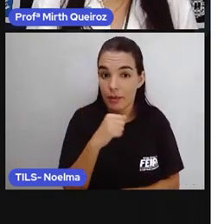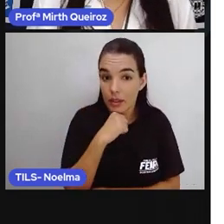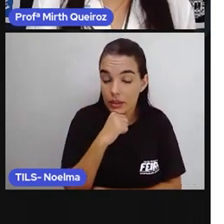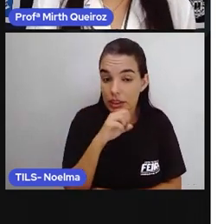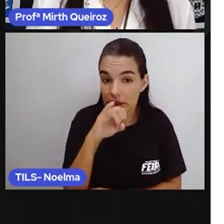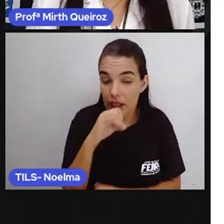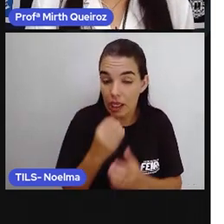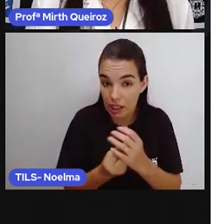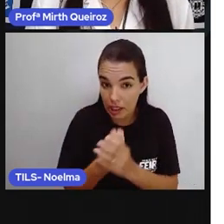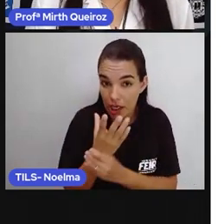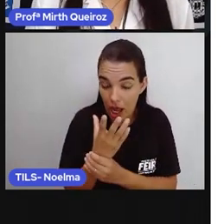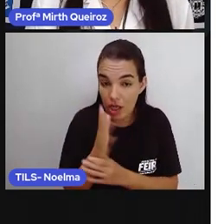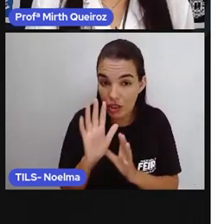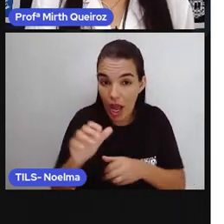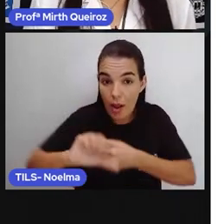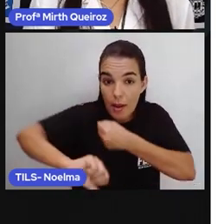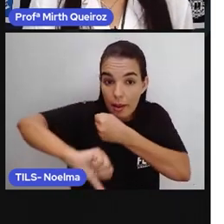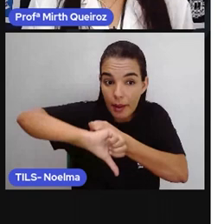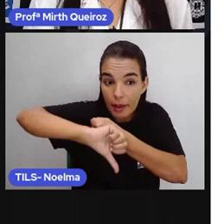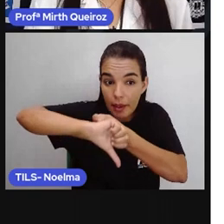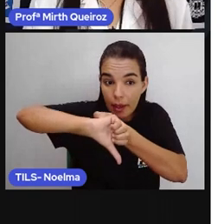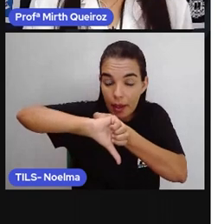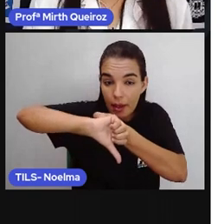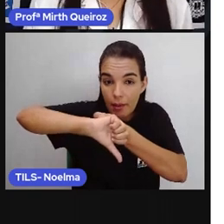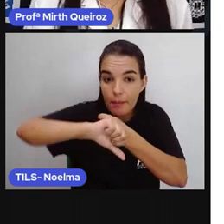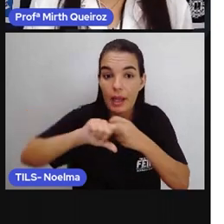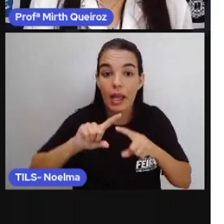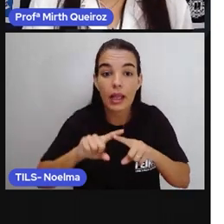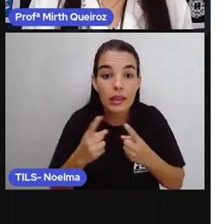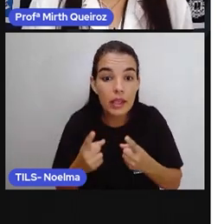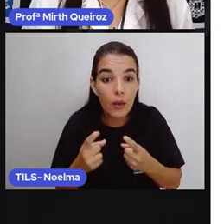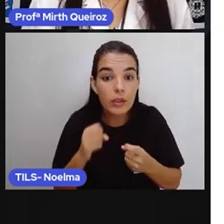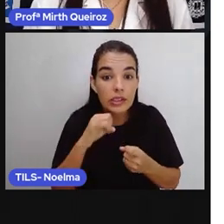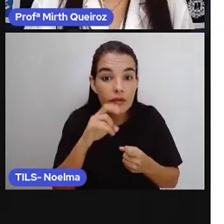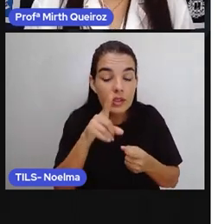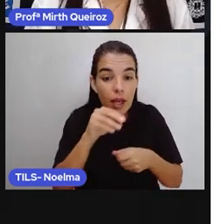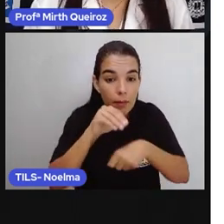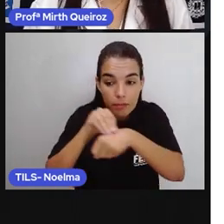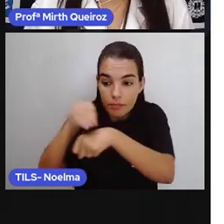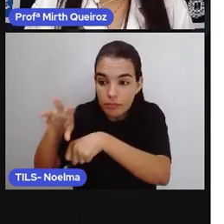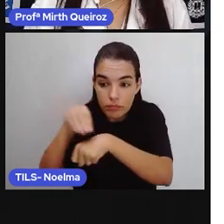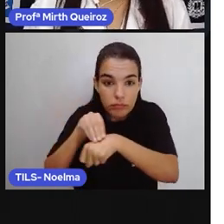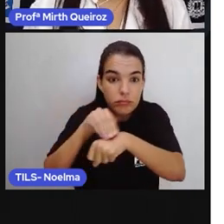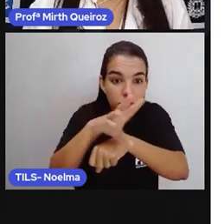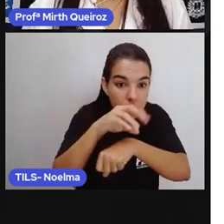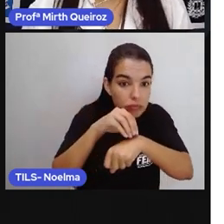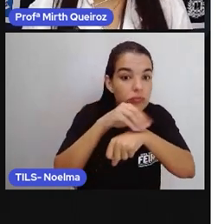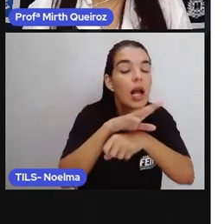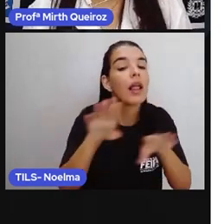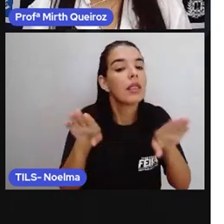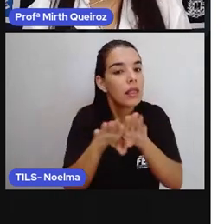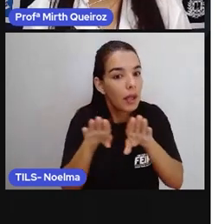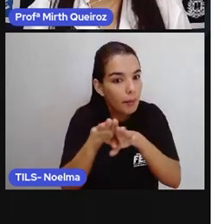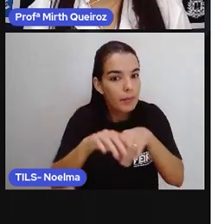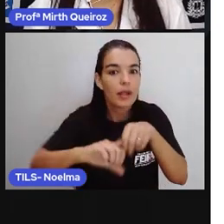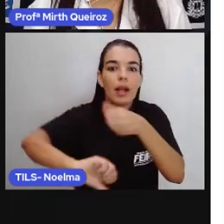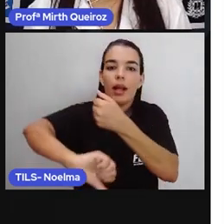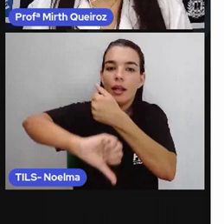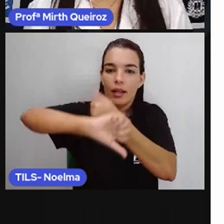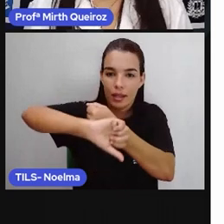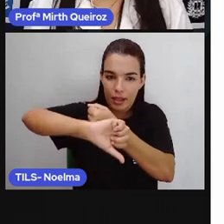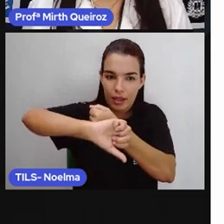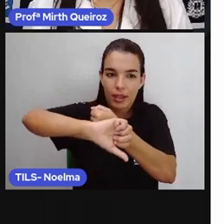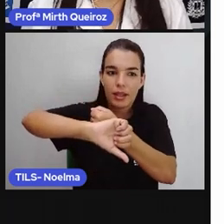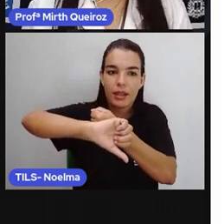criar fake news já é um crime, né? E passar adiante essas fake news também é crime. Então, o crime não é só para